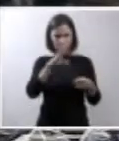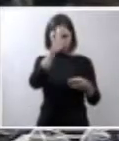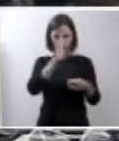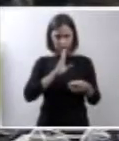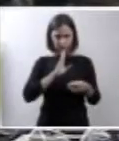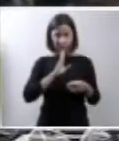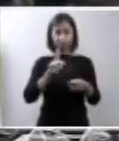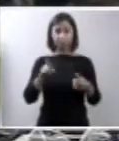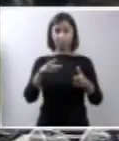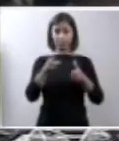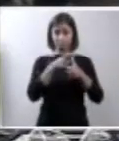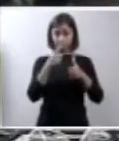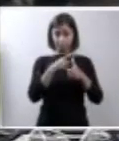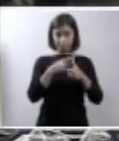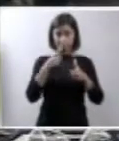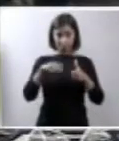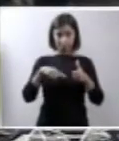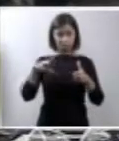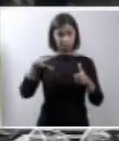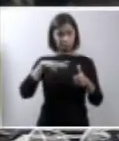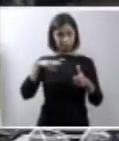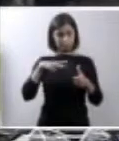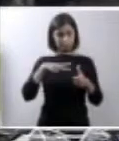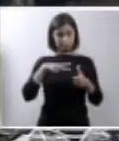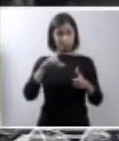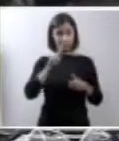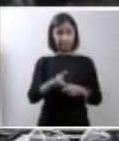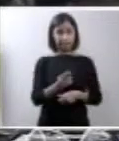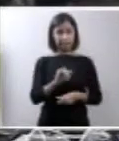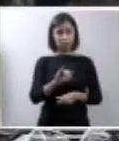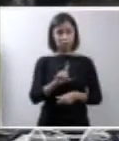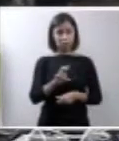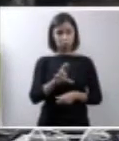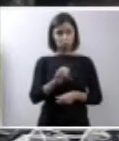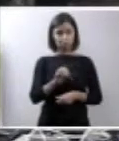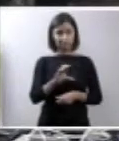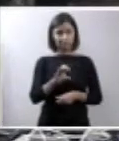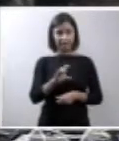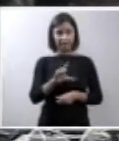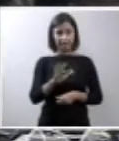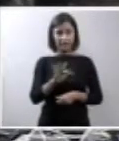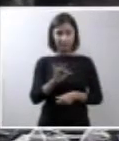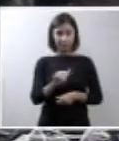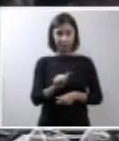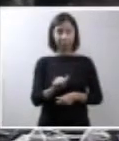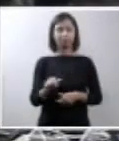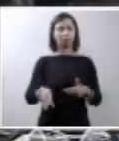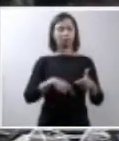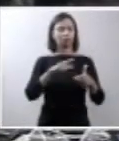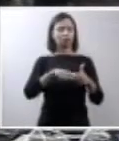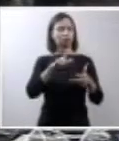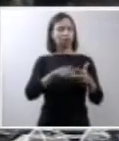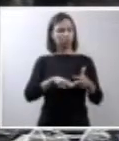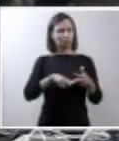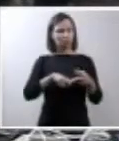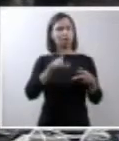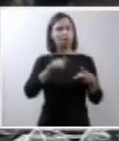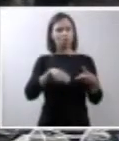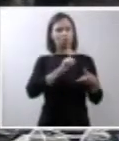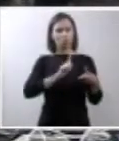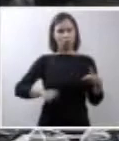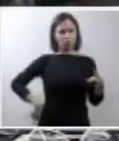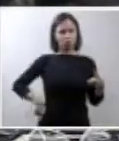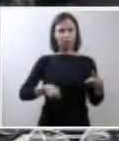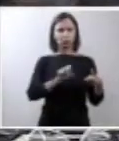A primeira foi particular que foi hidrocefalia as duas últimas foi anencefalia foi quando eu